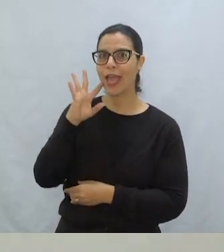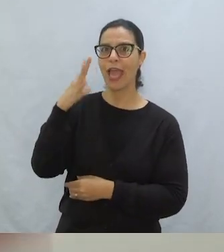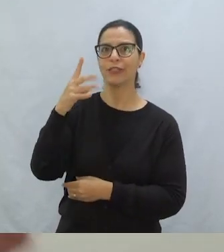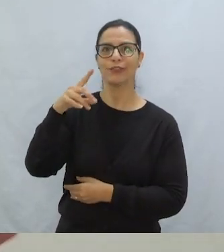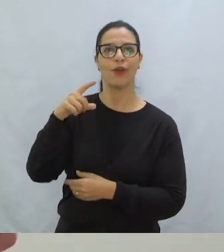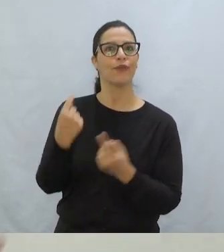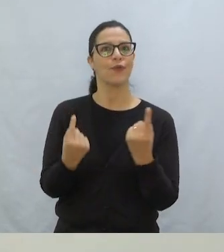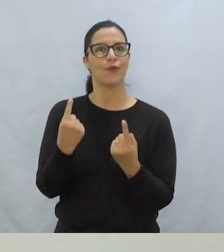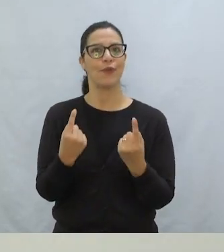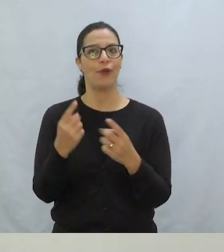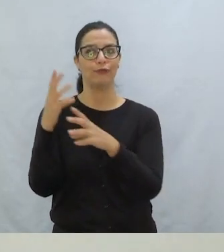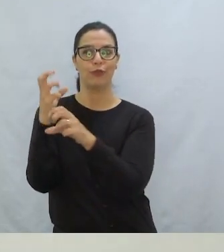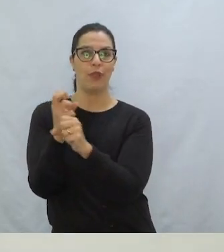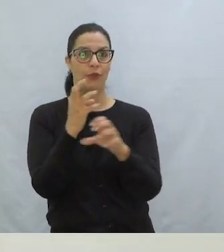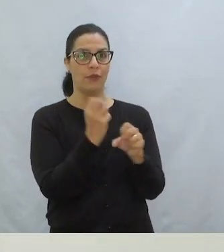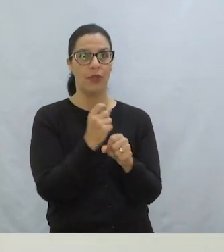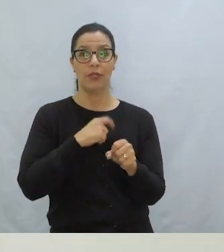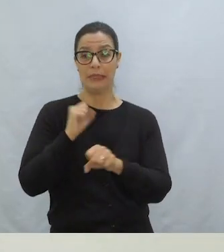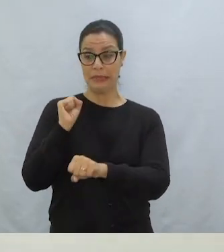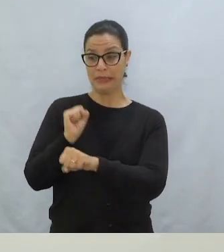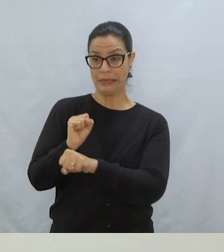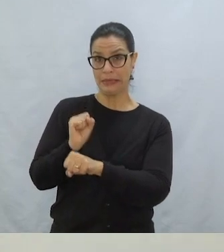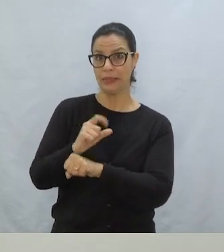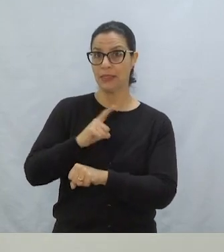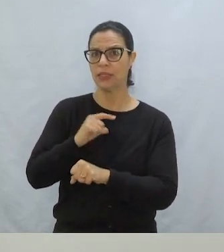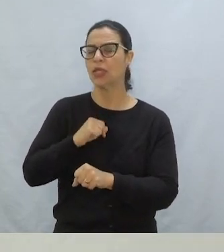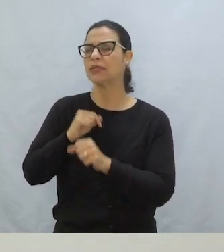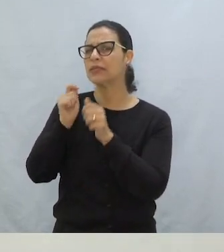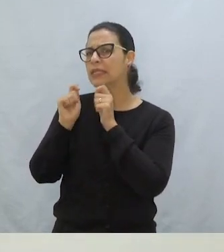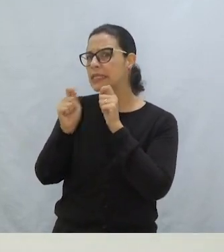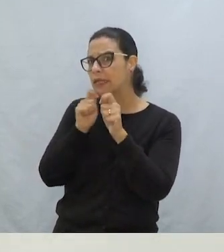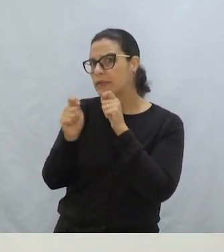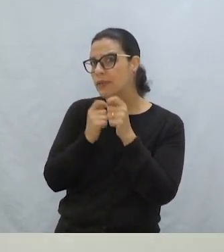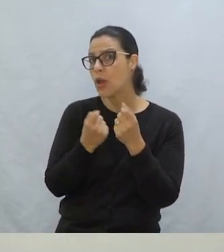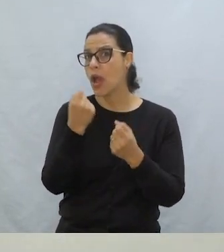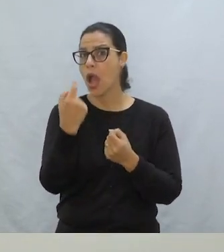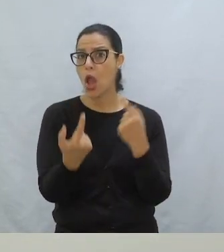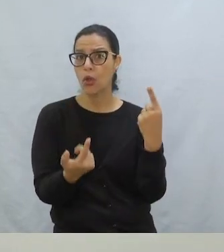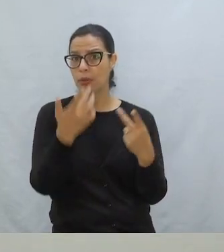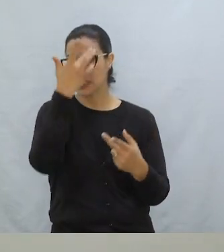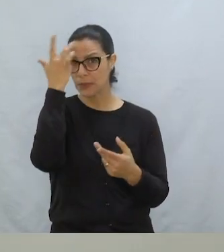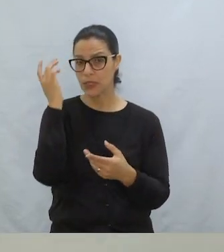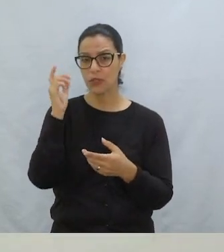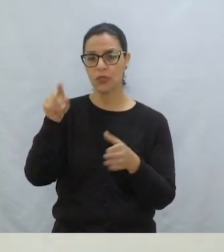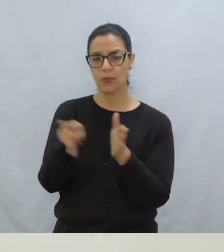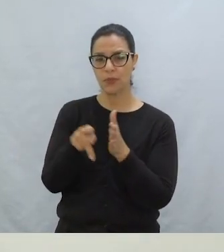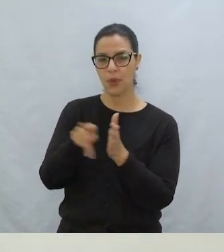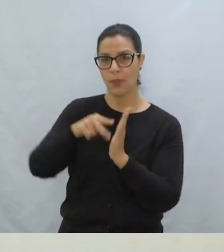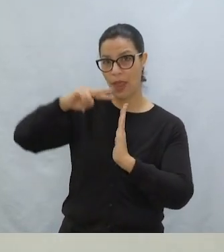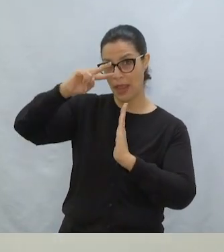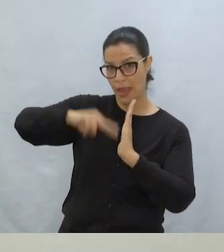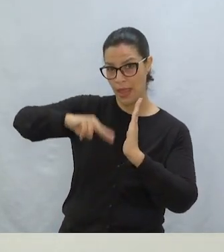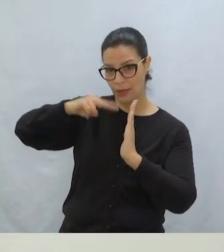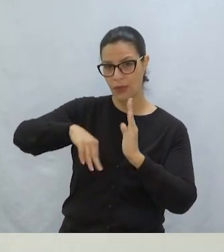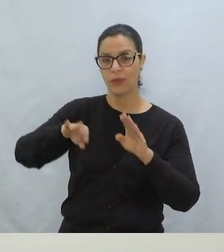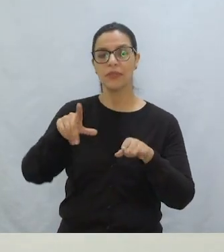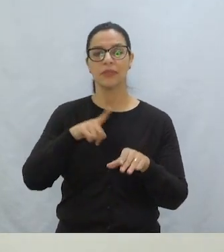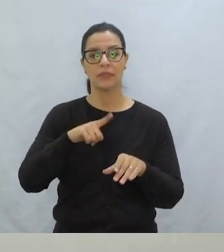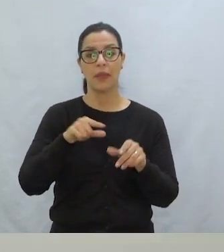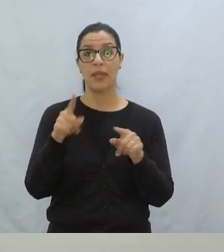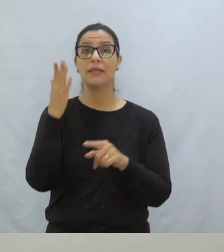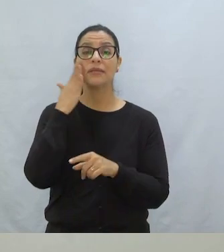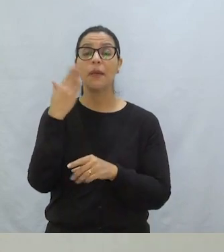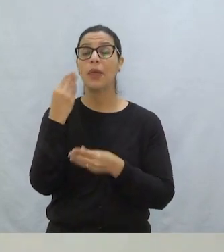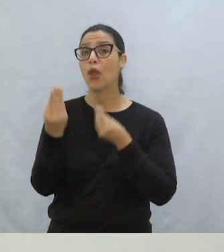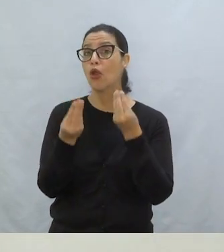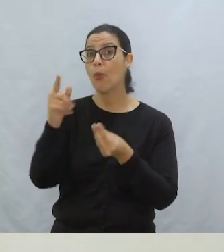decisivo Tão aguardado Então, a gente entrevistou Alguns desses eleitores Leitores